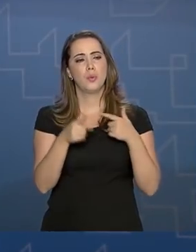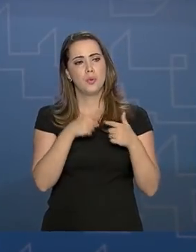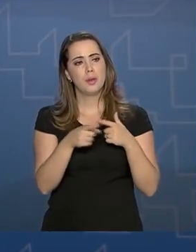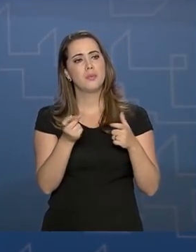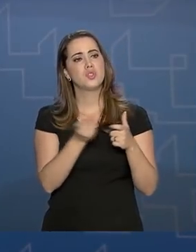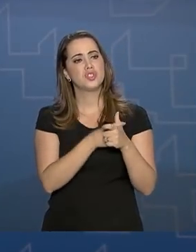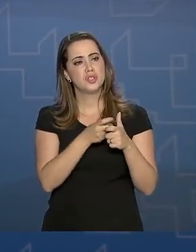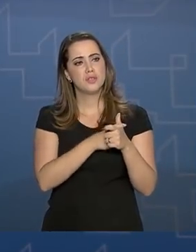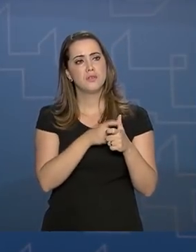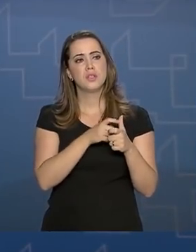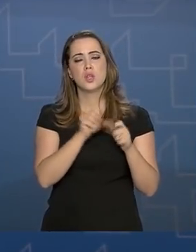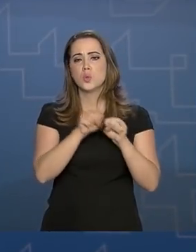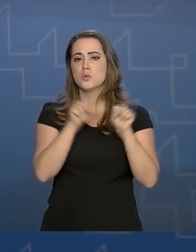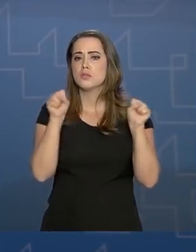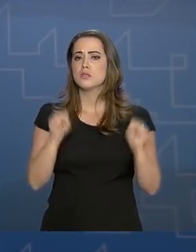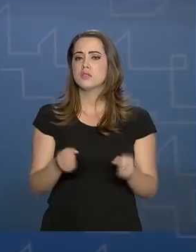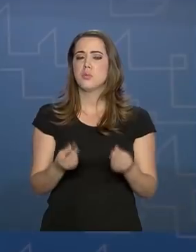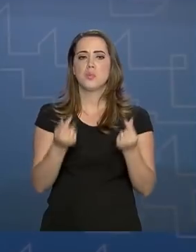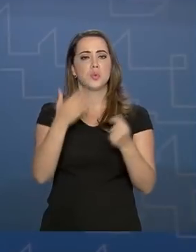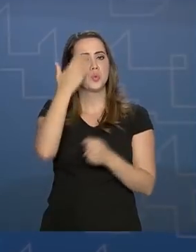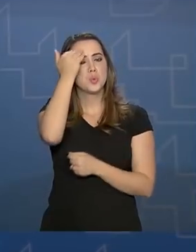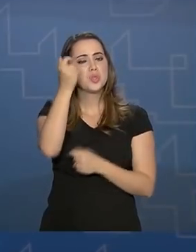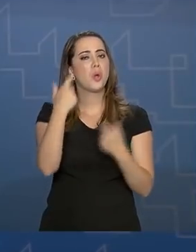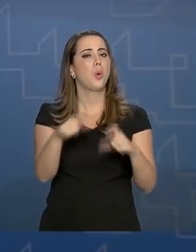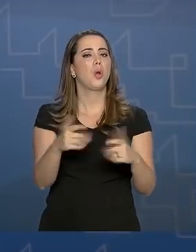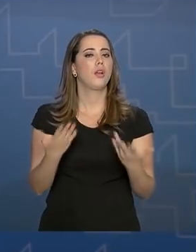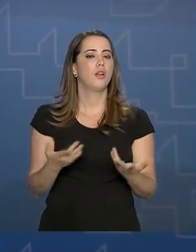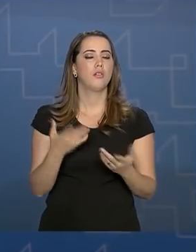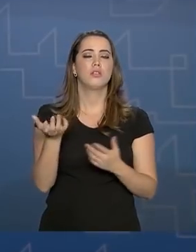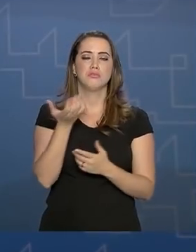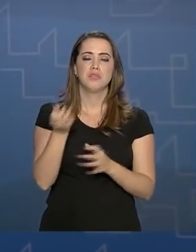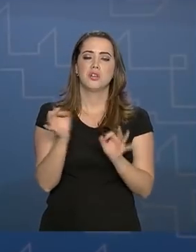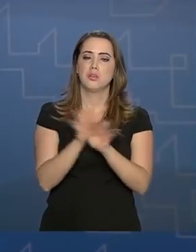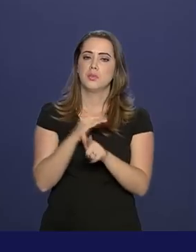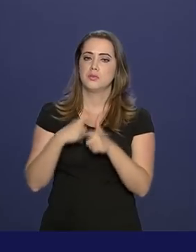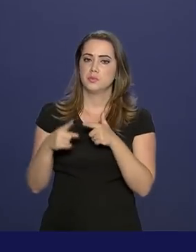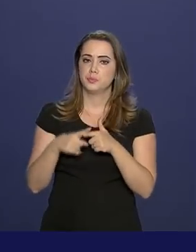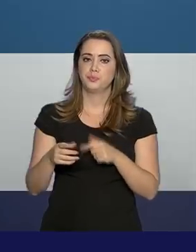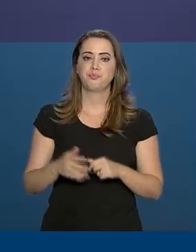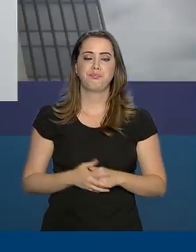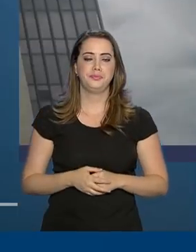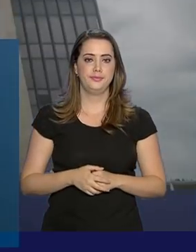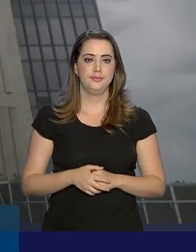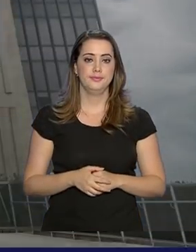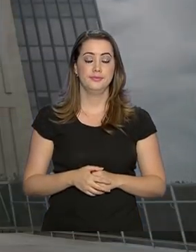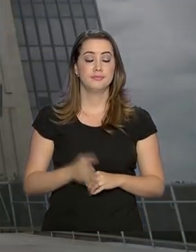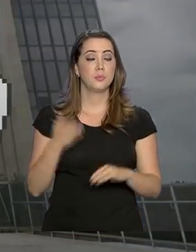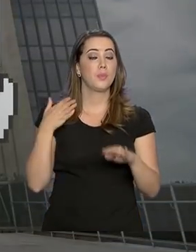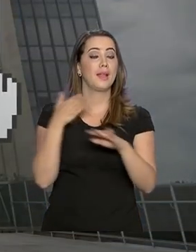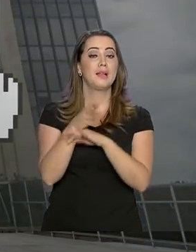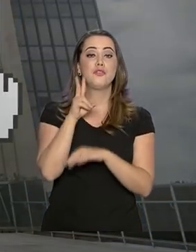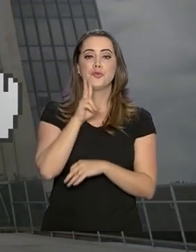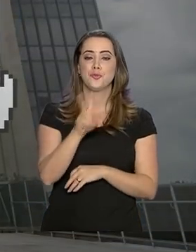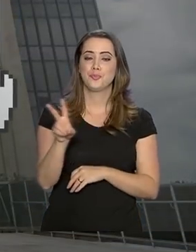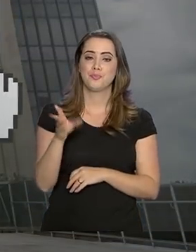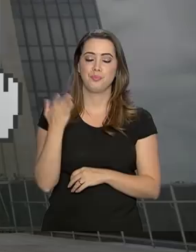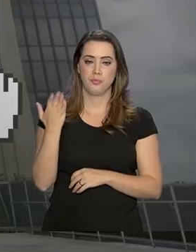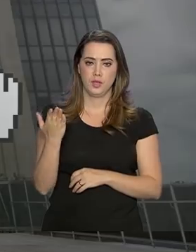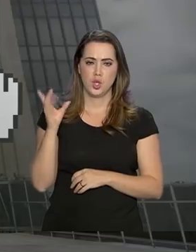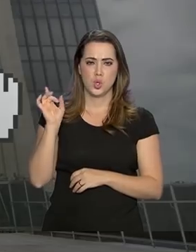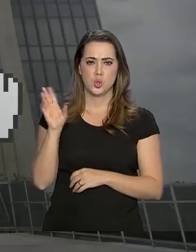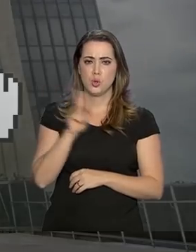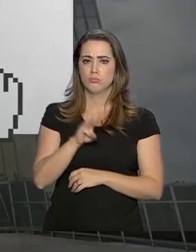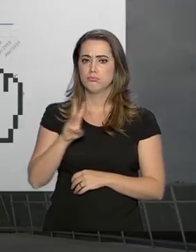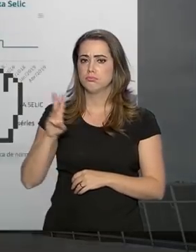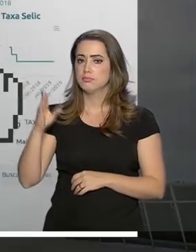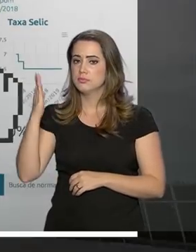dívida no sistema financeiro, não sei onde é e gostaria de resolver essa situação. Para acessar o DIN é simples, basta entrar